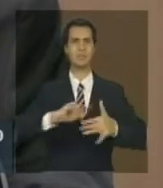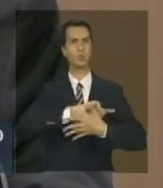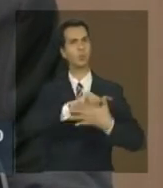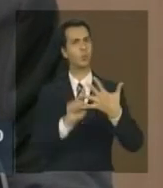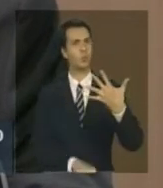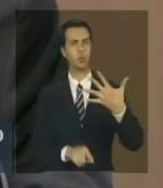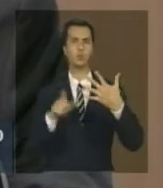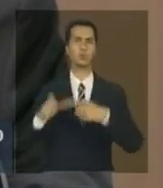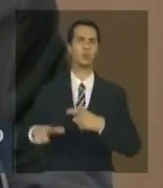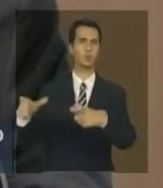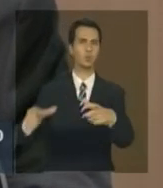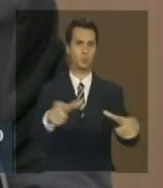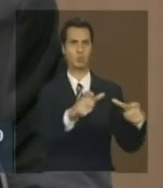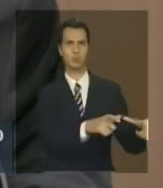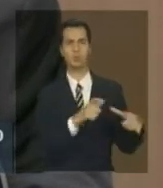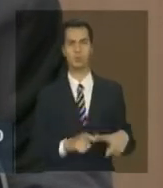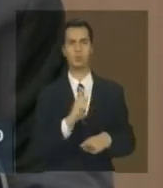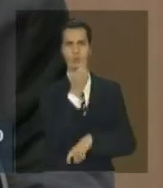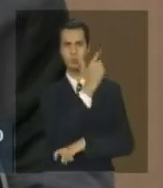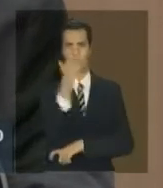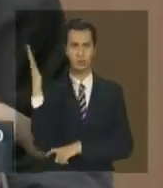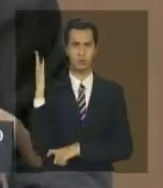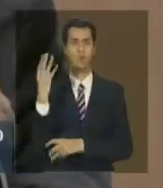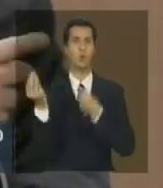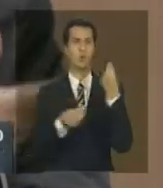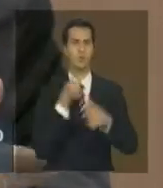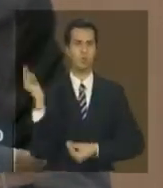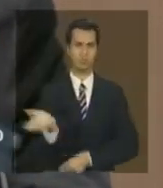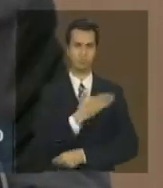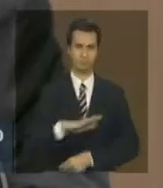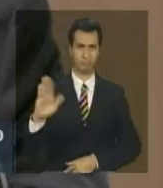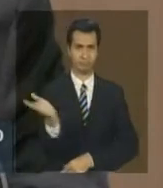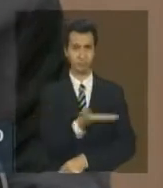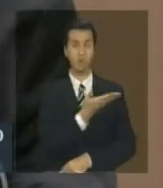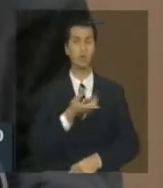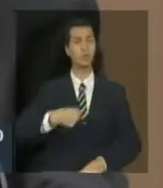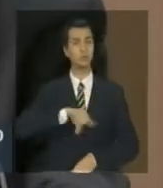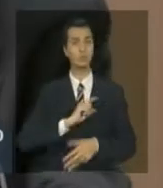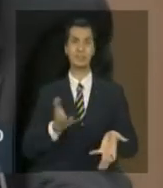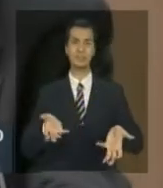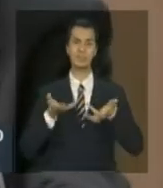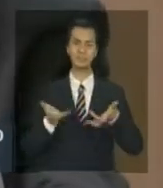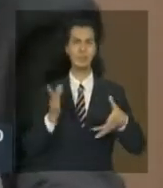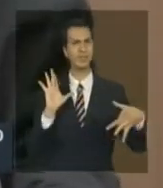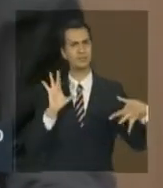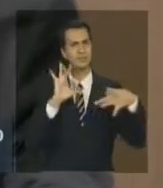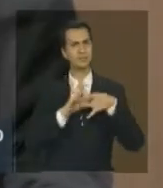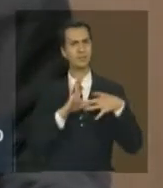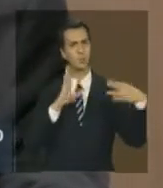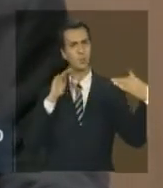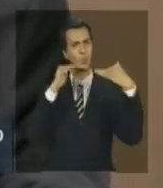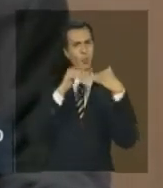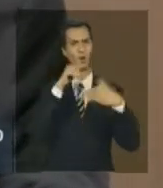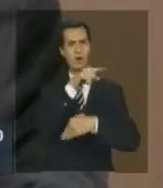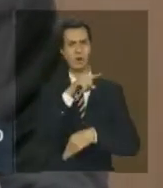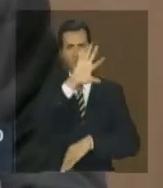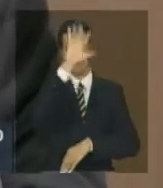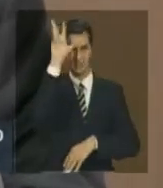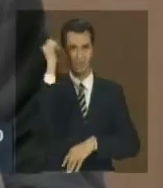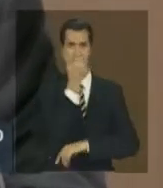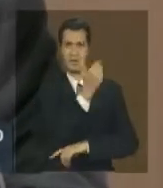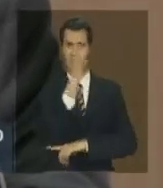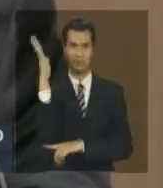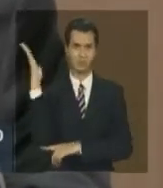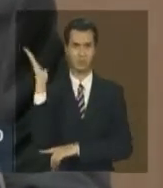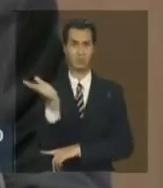conseguir chegar nessa situação para e passo com a divulgação dos dados da Amazônia, para também conseguirmos,